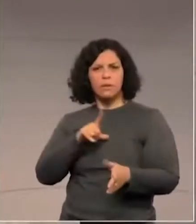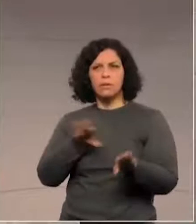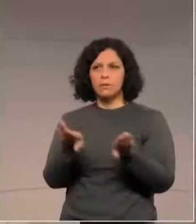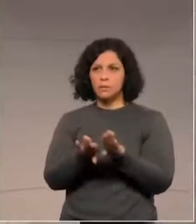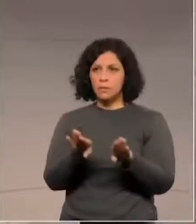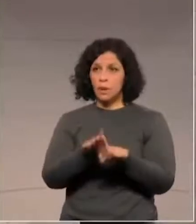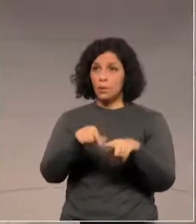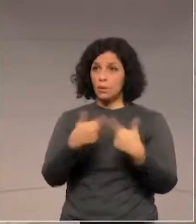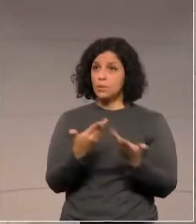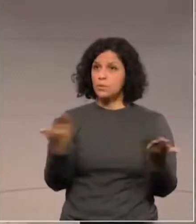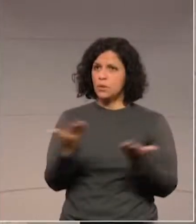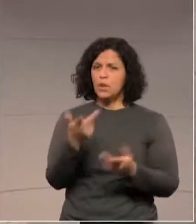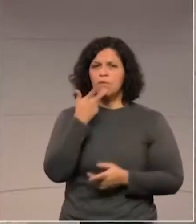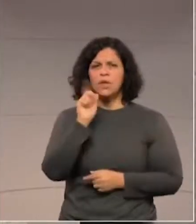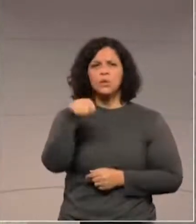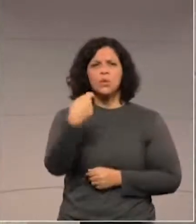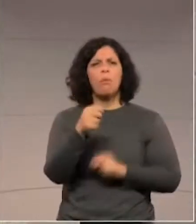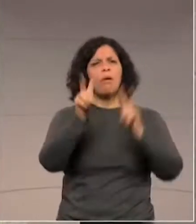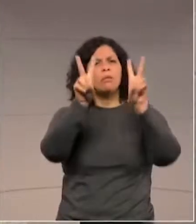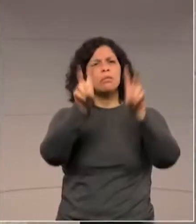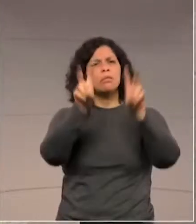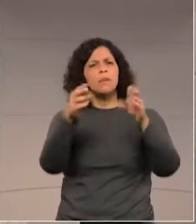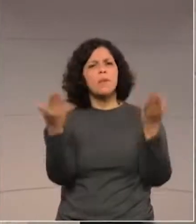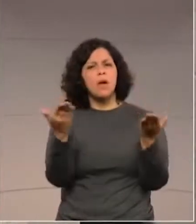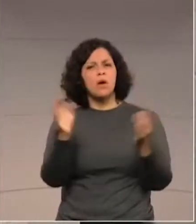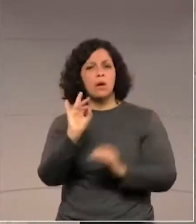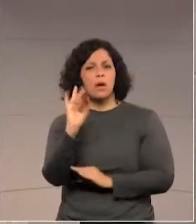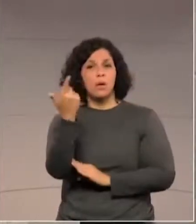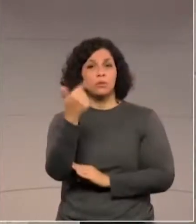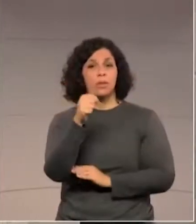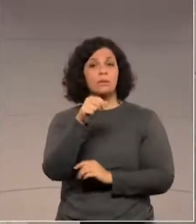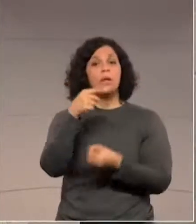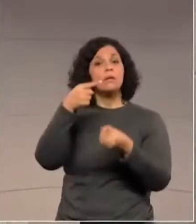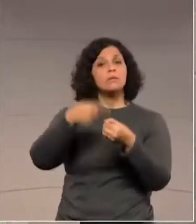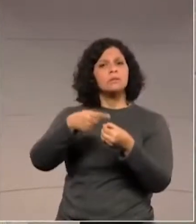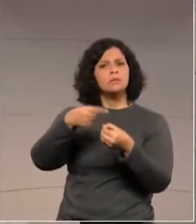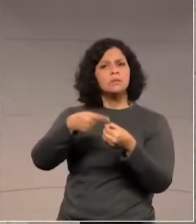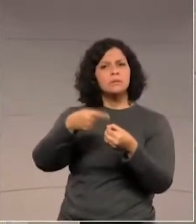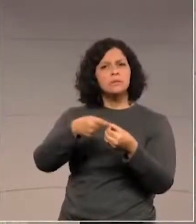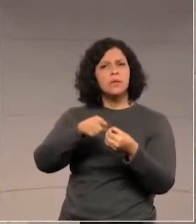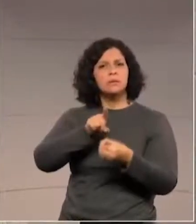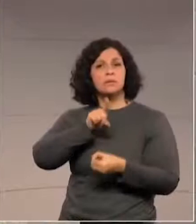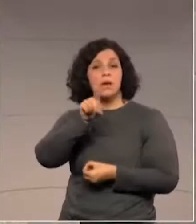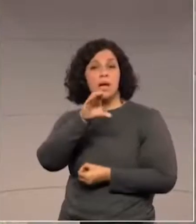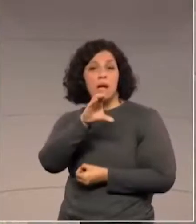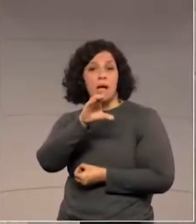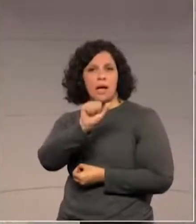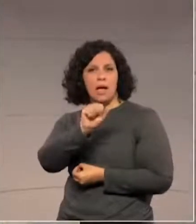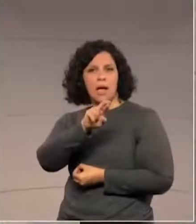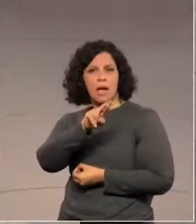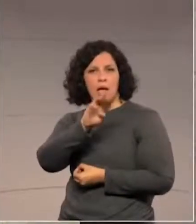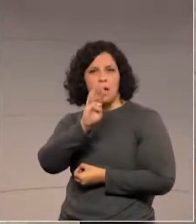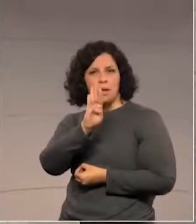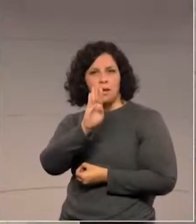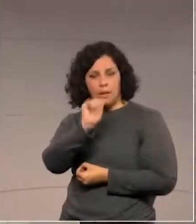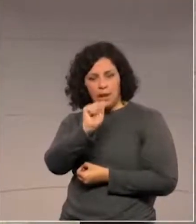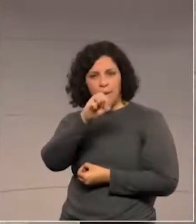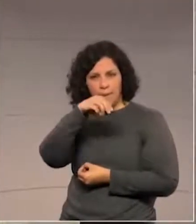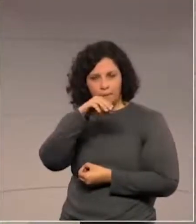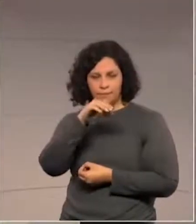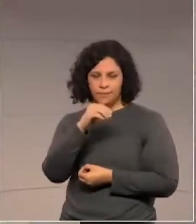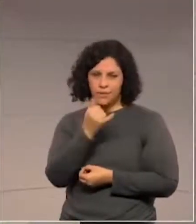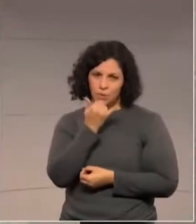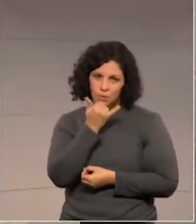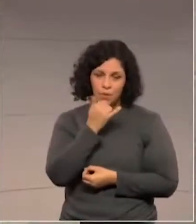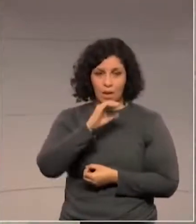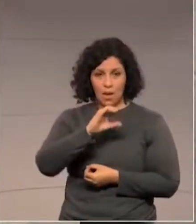dito isso, quero tratar de uma situação que está acontecendo no município de Carambaí, cidade pertinho ali